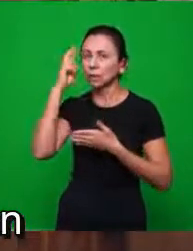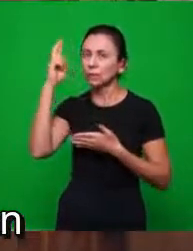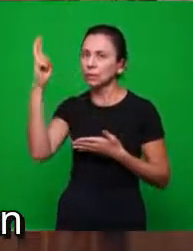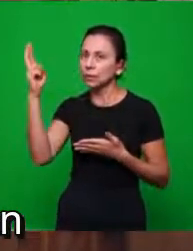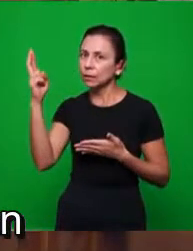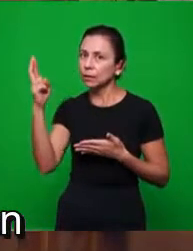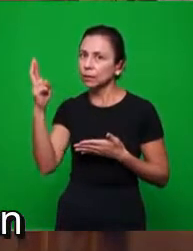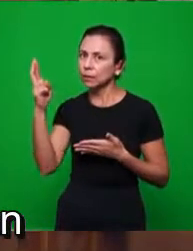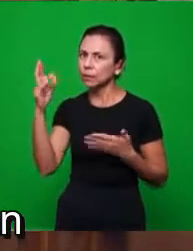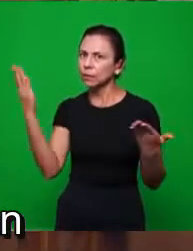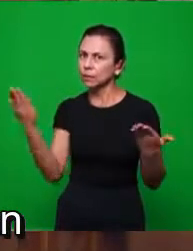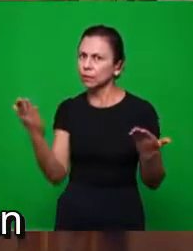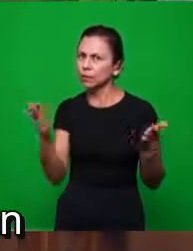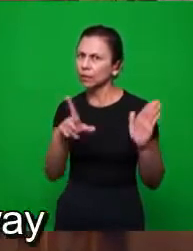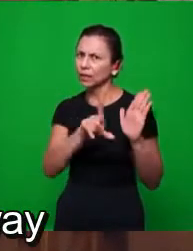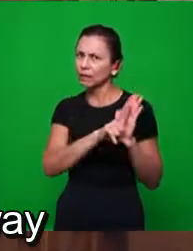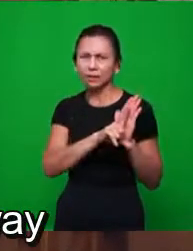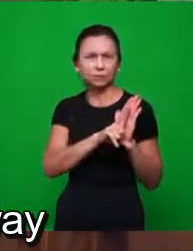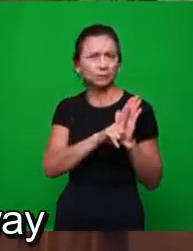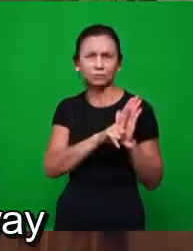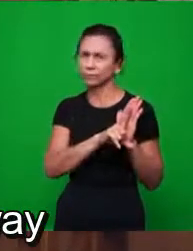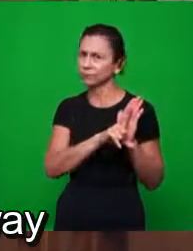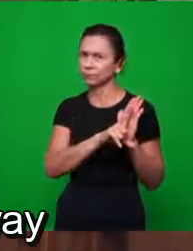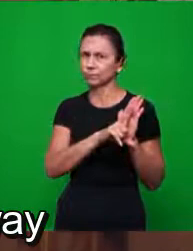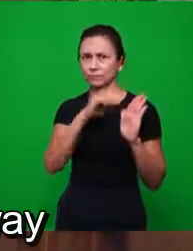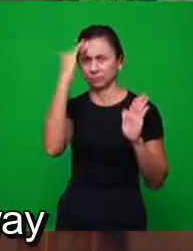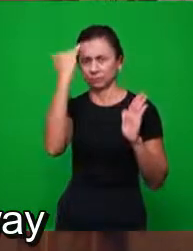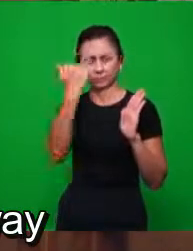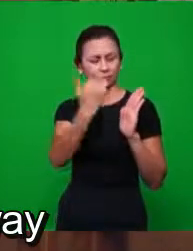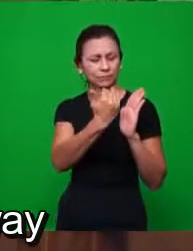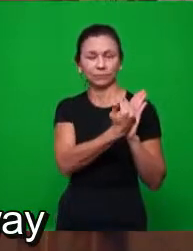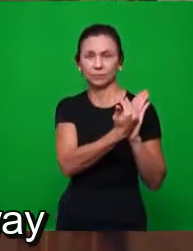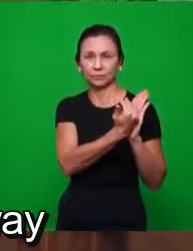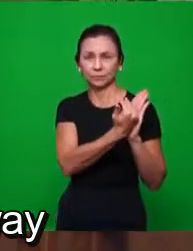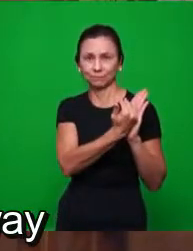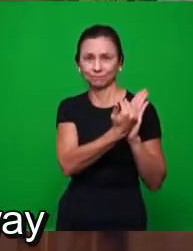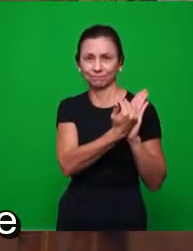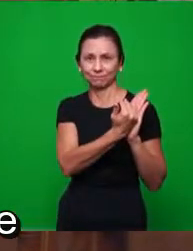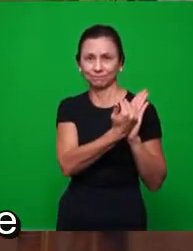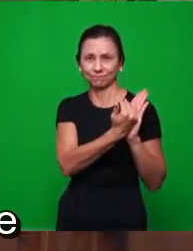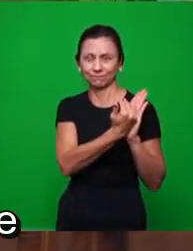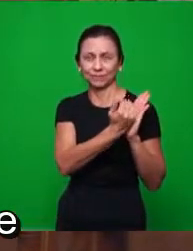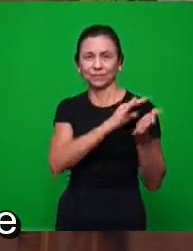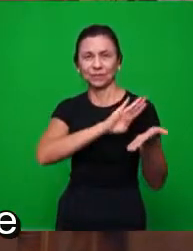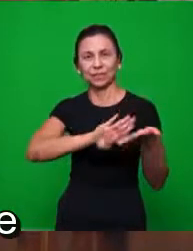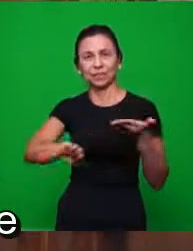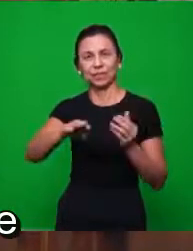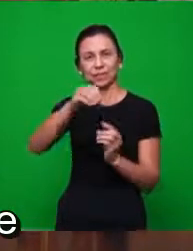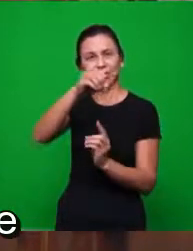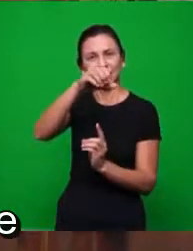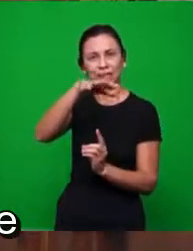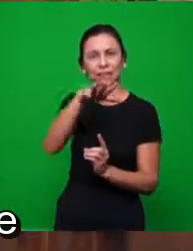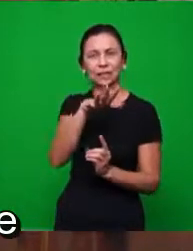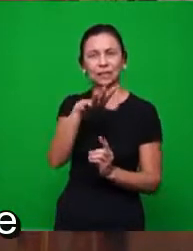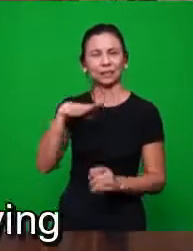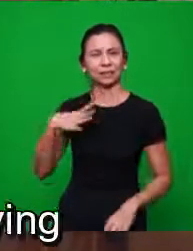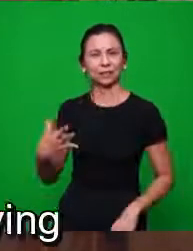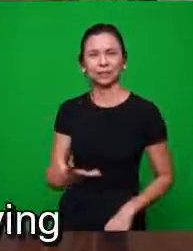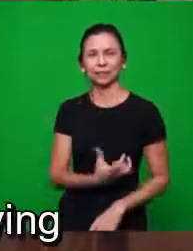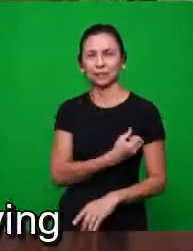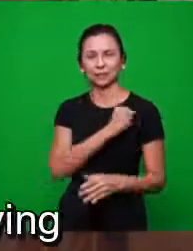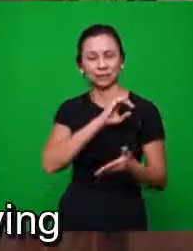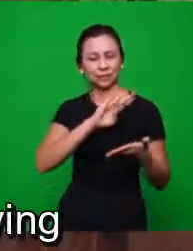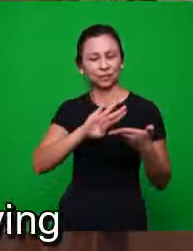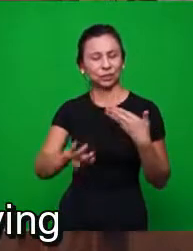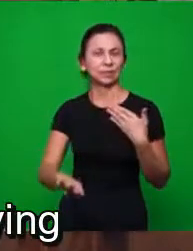a guarda da lei, porque quando você guarda a lei, você quebra, você tira a graça, você exclui a salvação, porque a